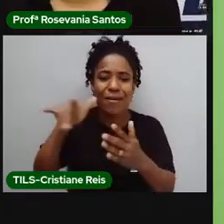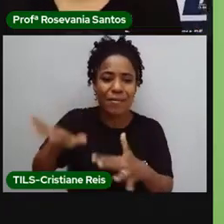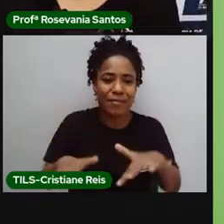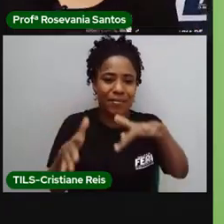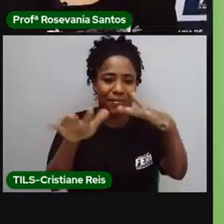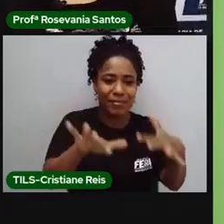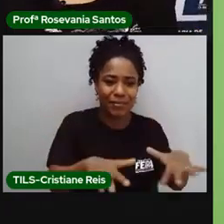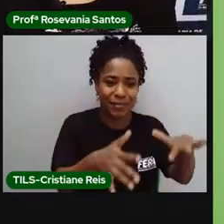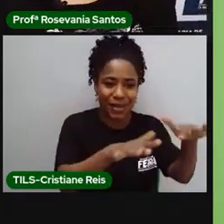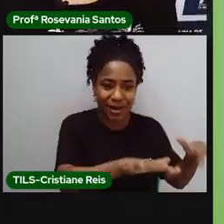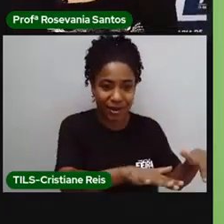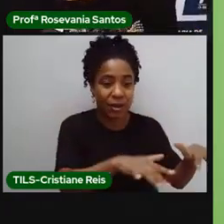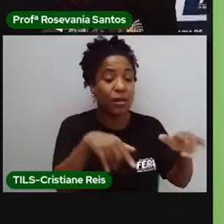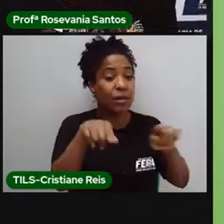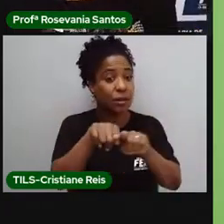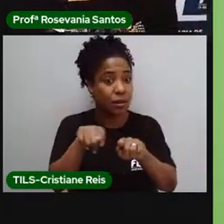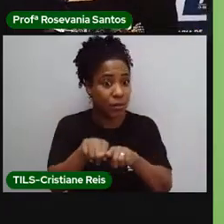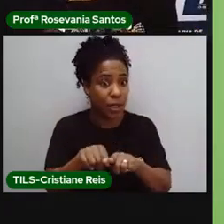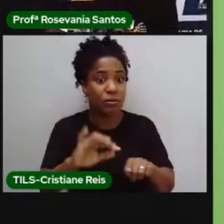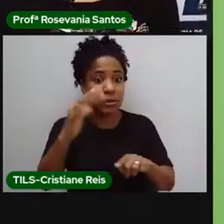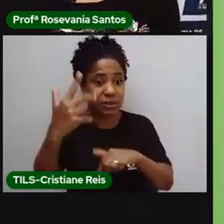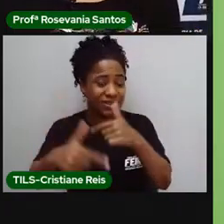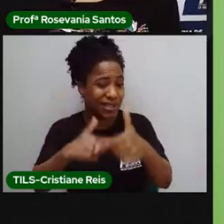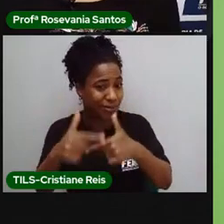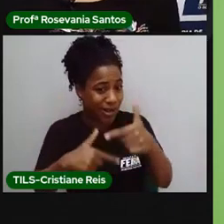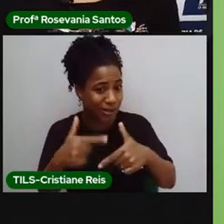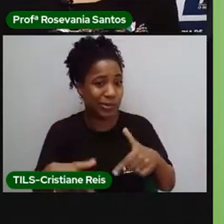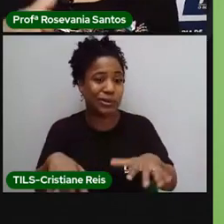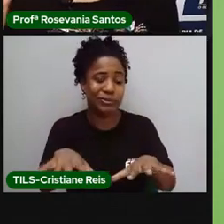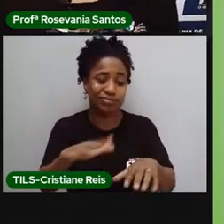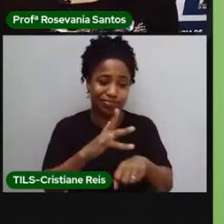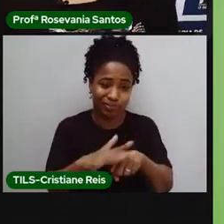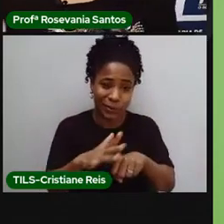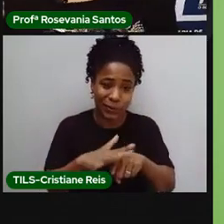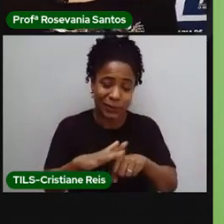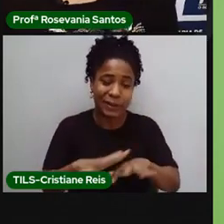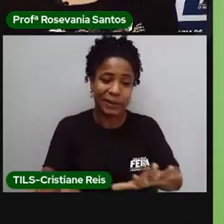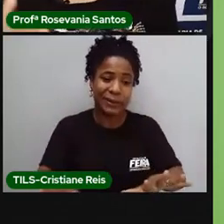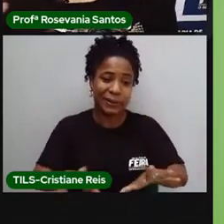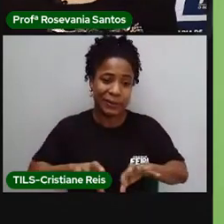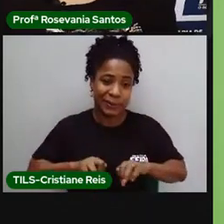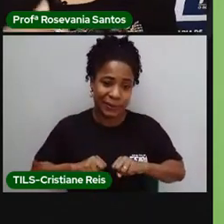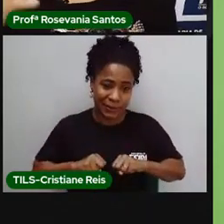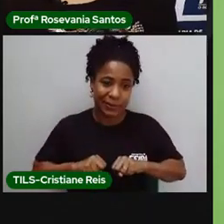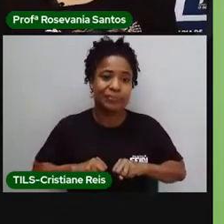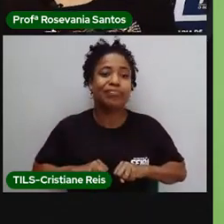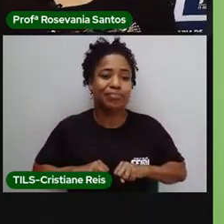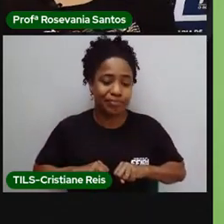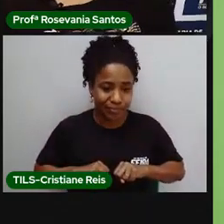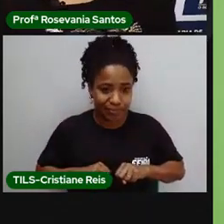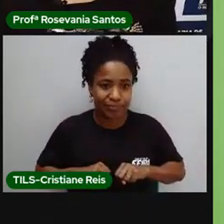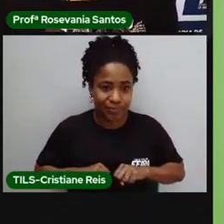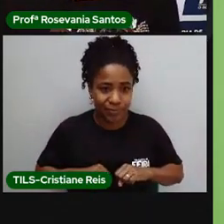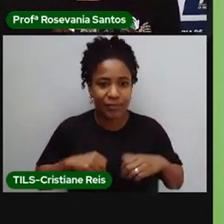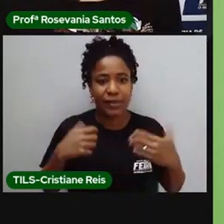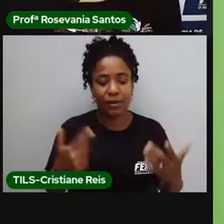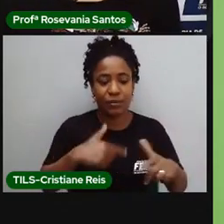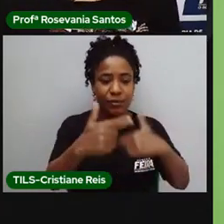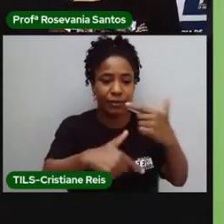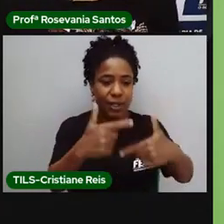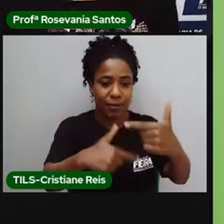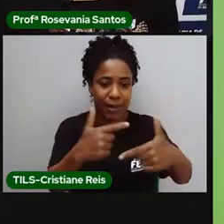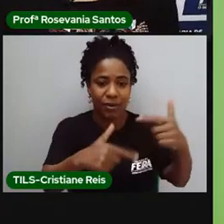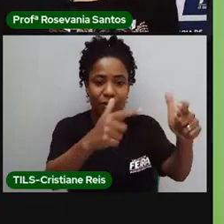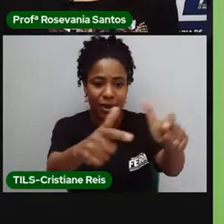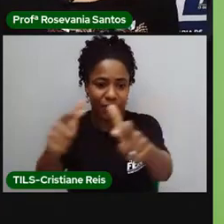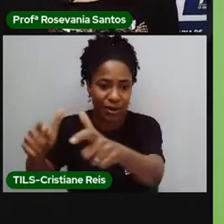tipos de doenças ocupacionais. Então, o trabalho, ele constrói todo dia essa nova paisagem. No lugar